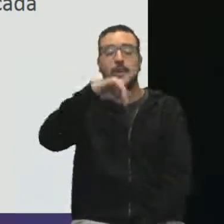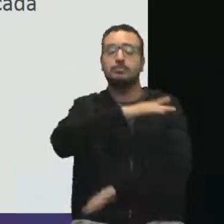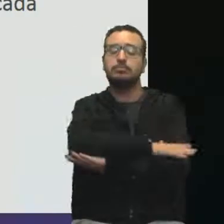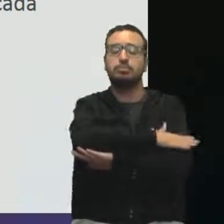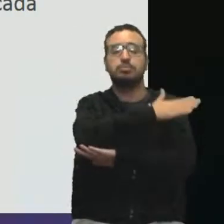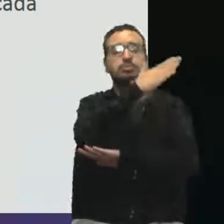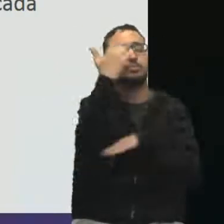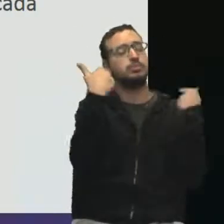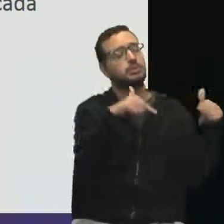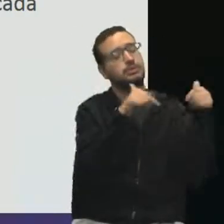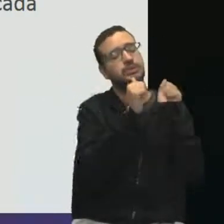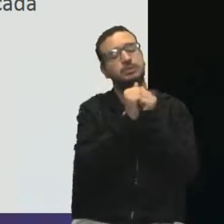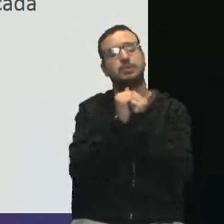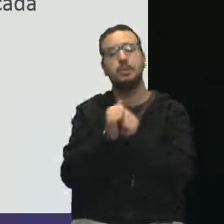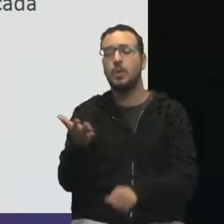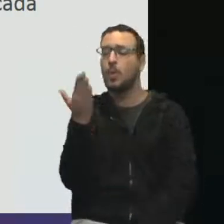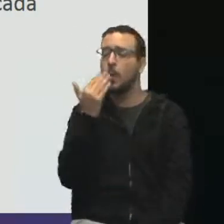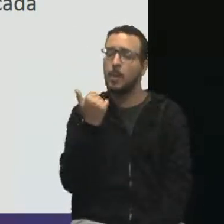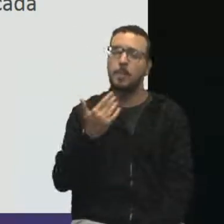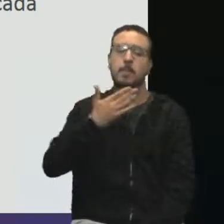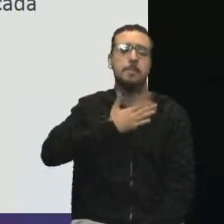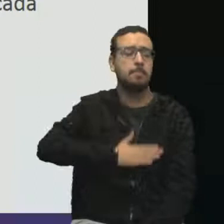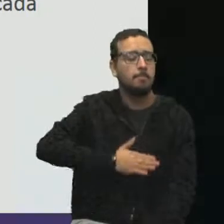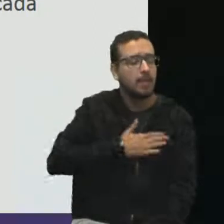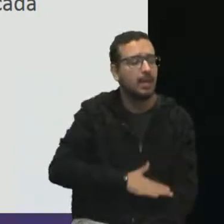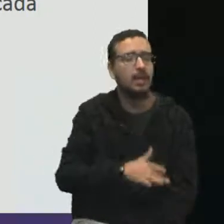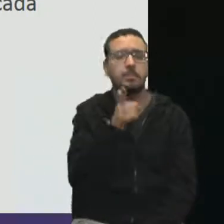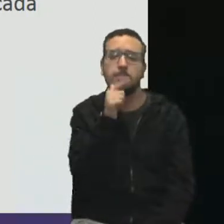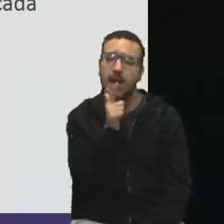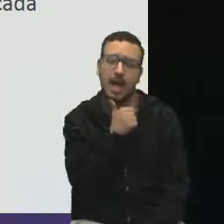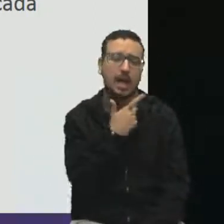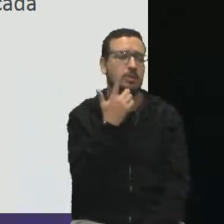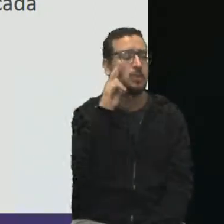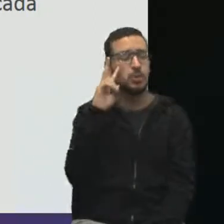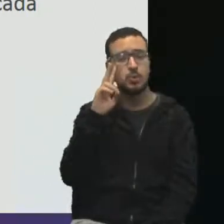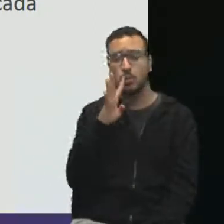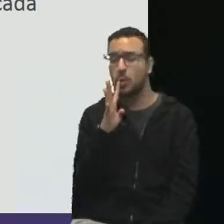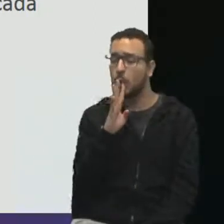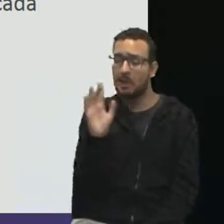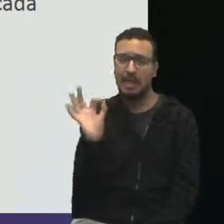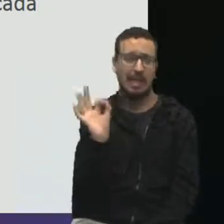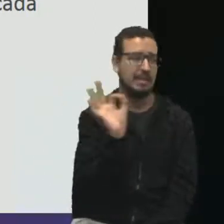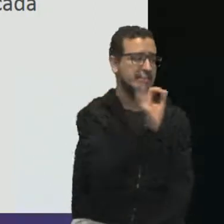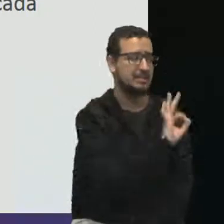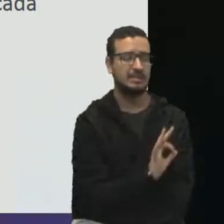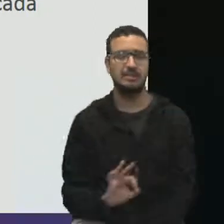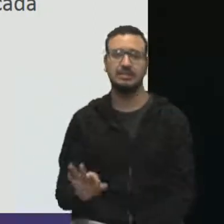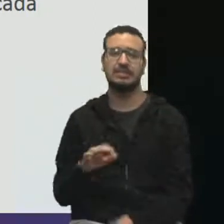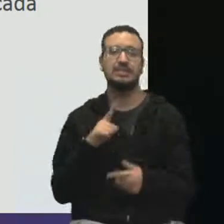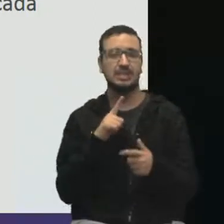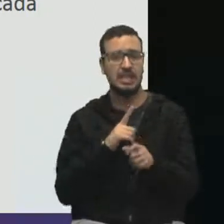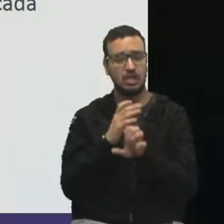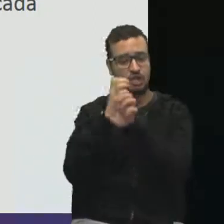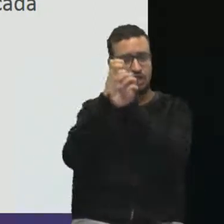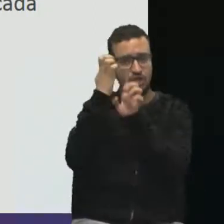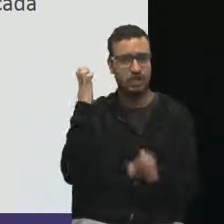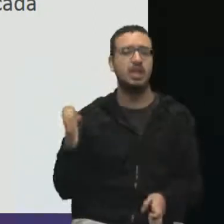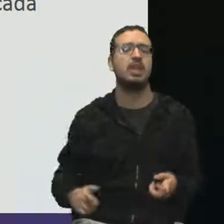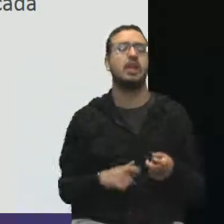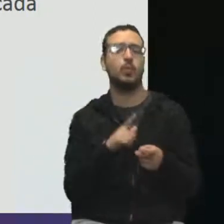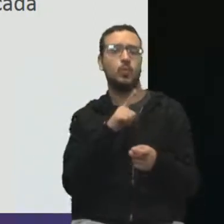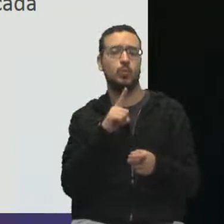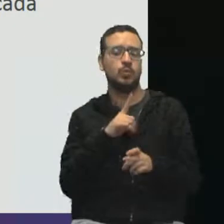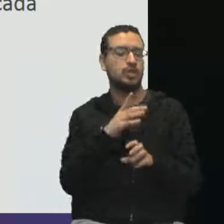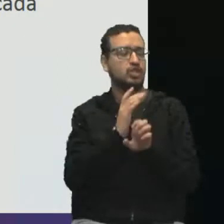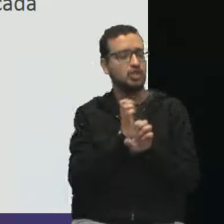ali, elas vão comer, elas vão beber água, elas vão descansar. Elas nunca se viram, elas não se conhecem. Nós temos engenheiros, engenheiros